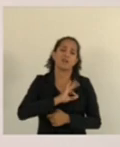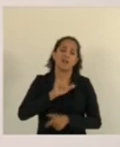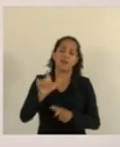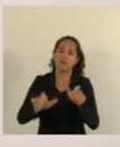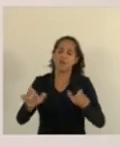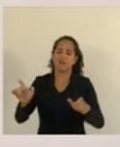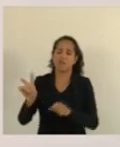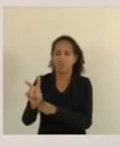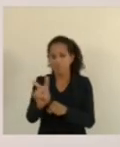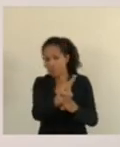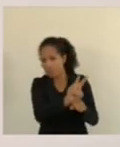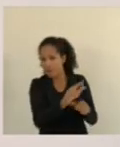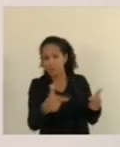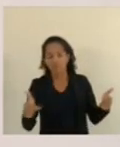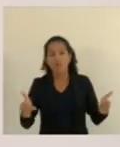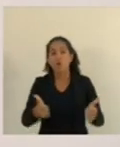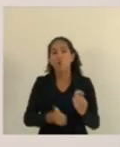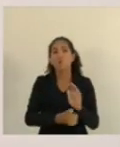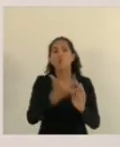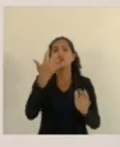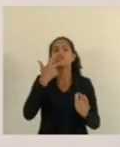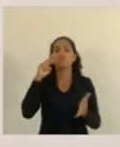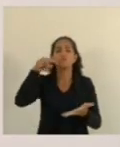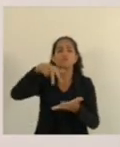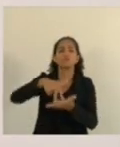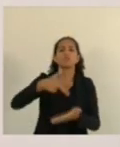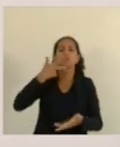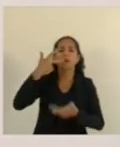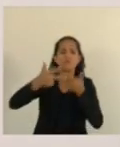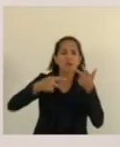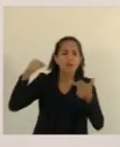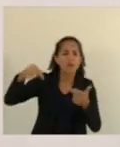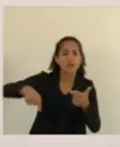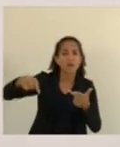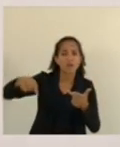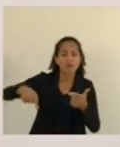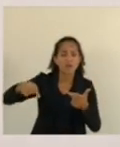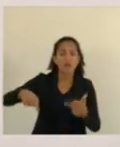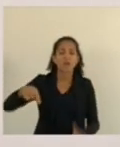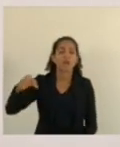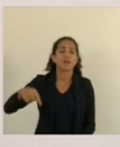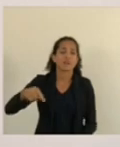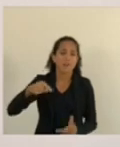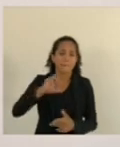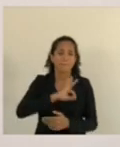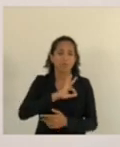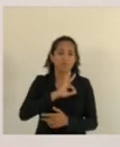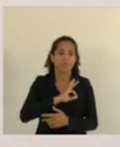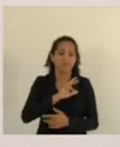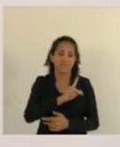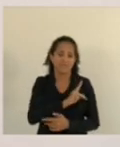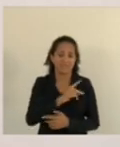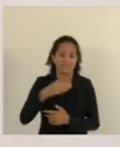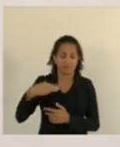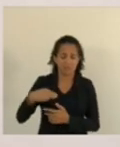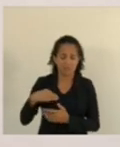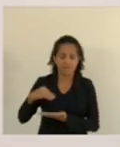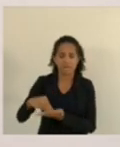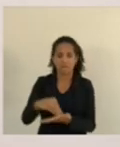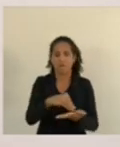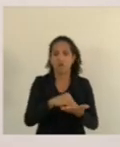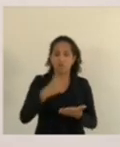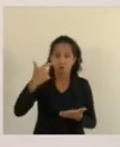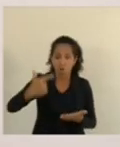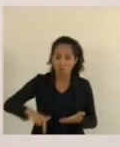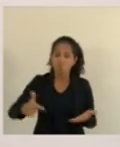quantas vezes nós já falamos aqui da questão do grande déficit que tem da polícia militar e hoje mais